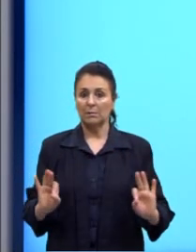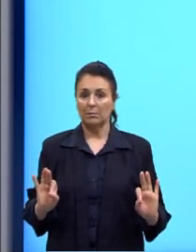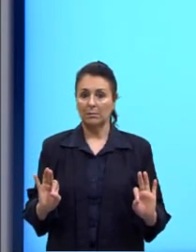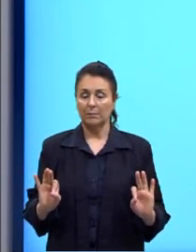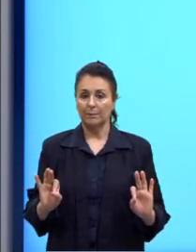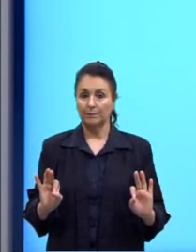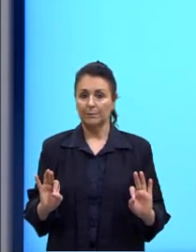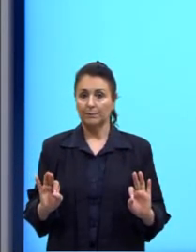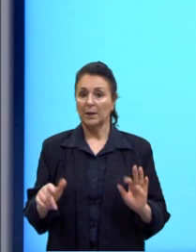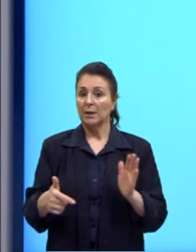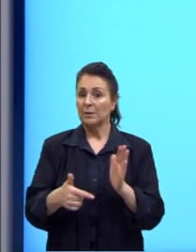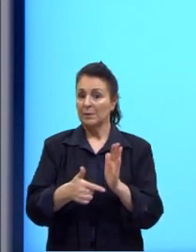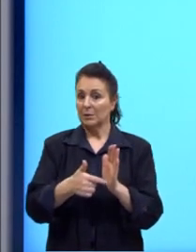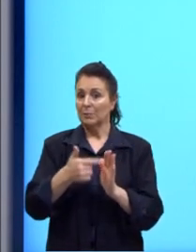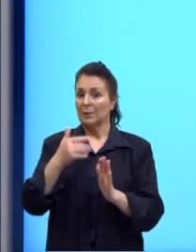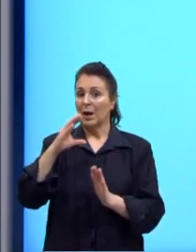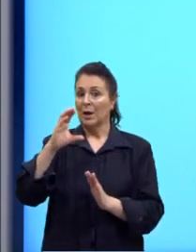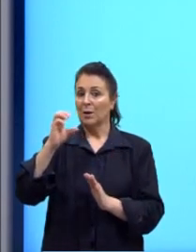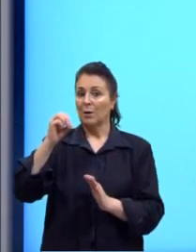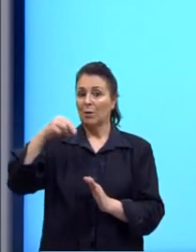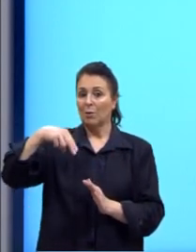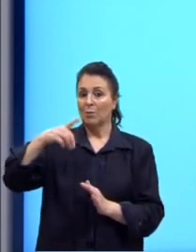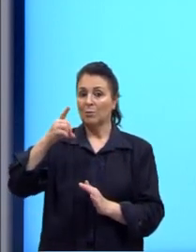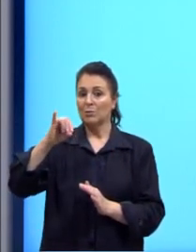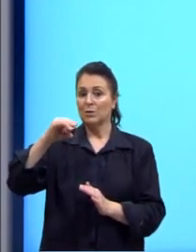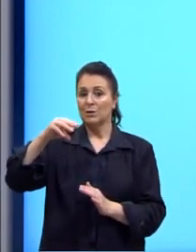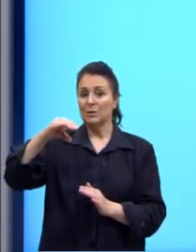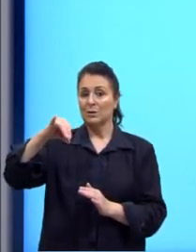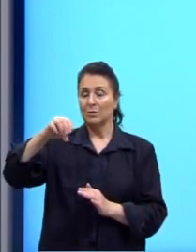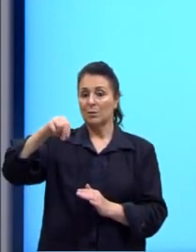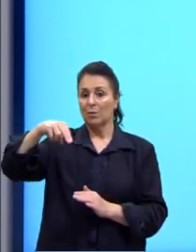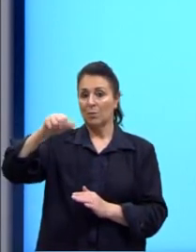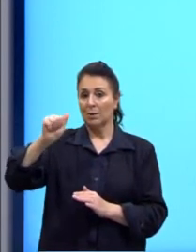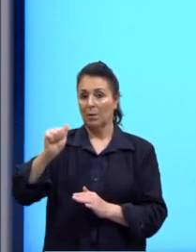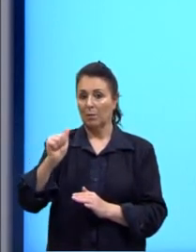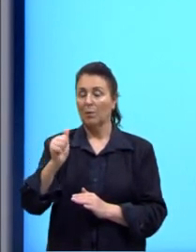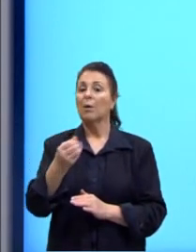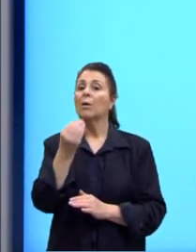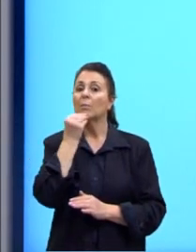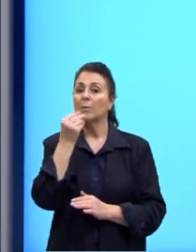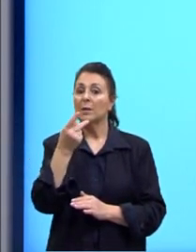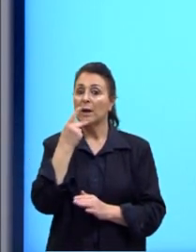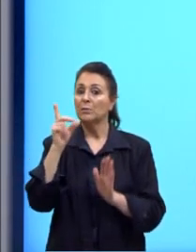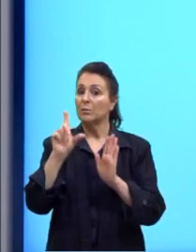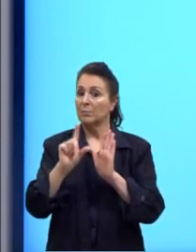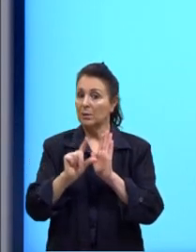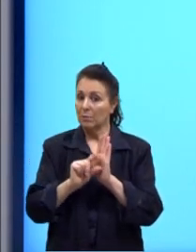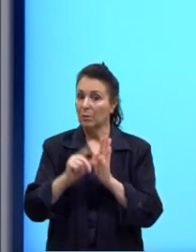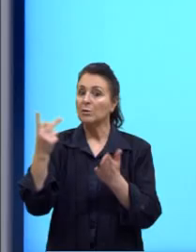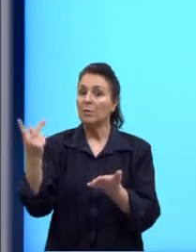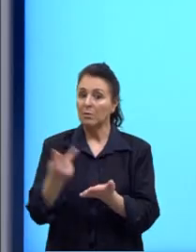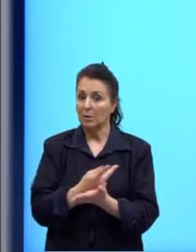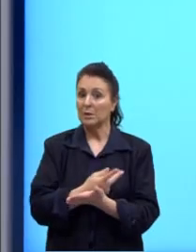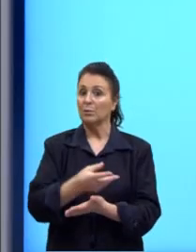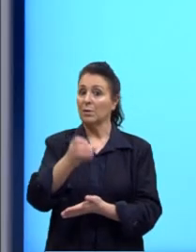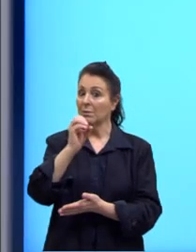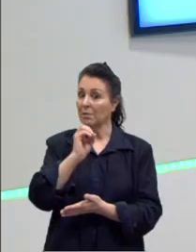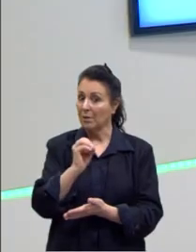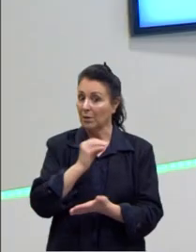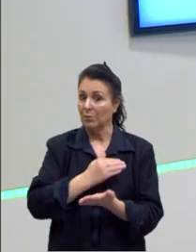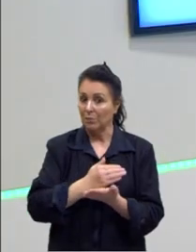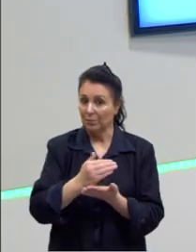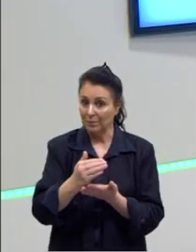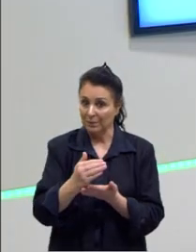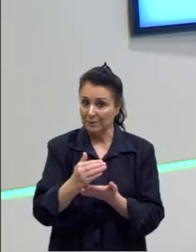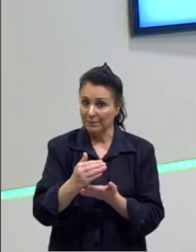segunda condicional. Probabilidade menor das coisas acontecerem do que lá na zero. Ok?